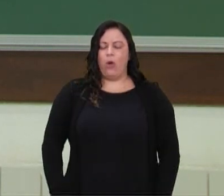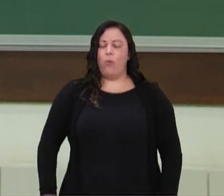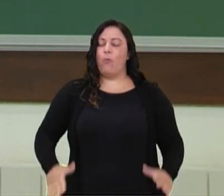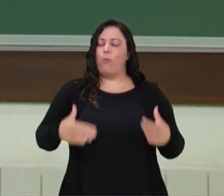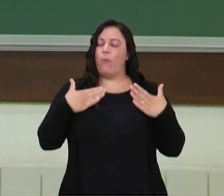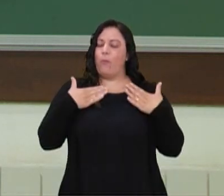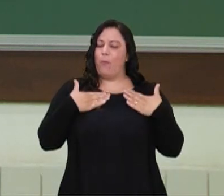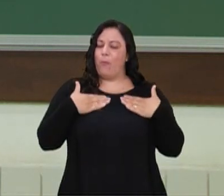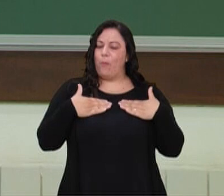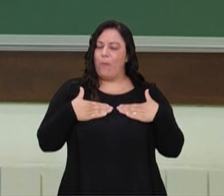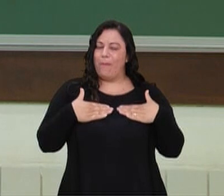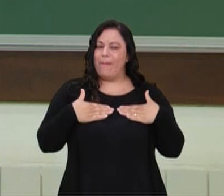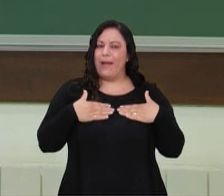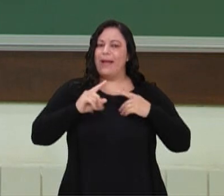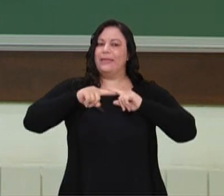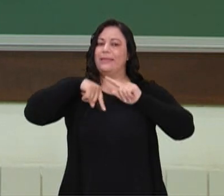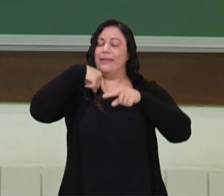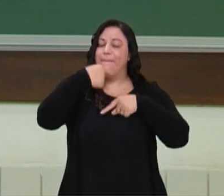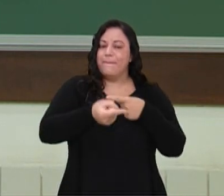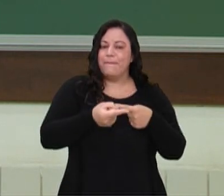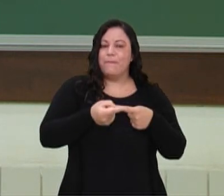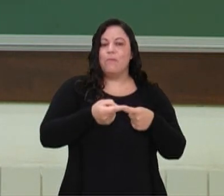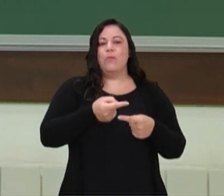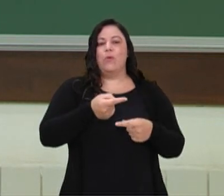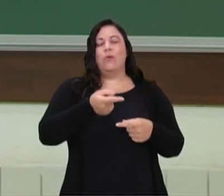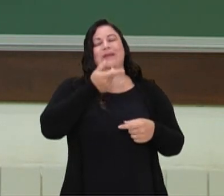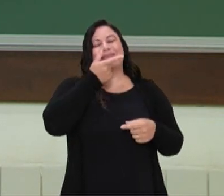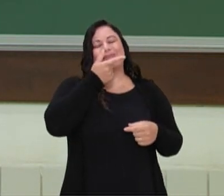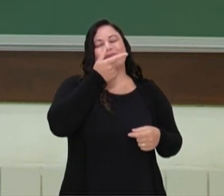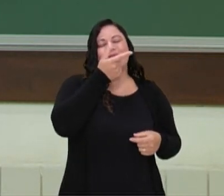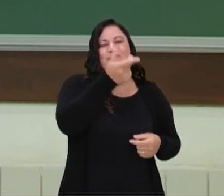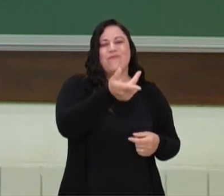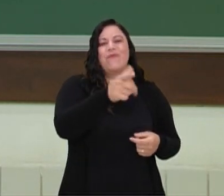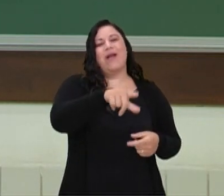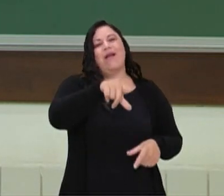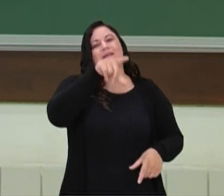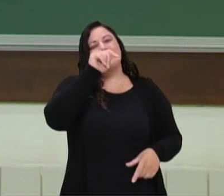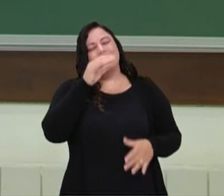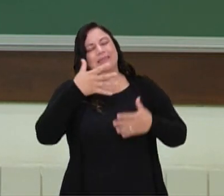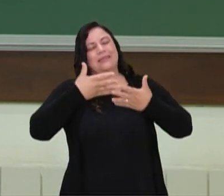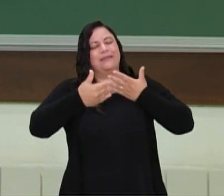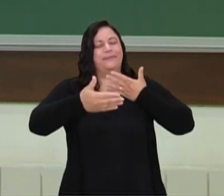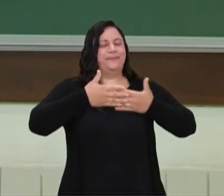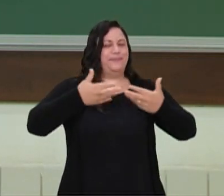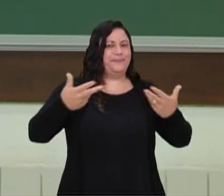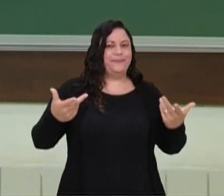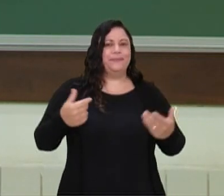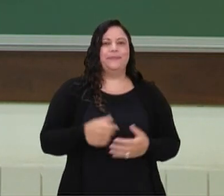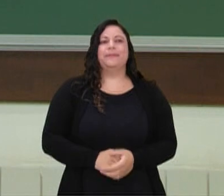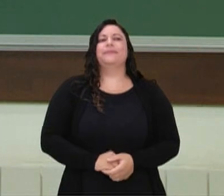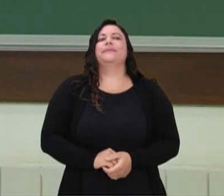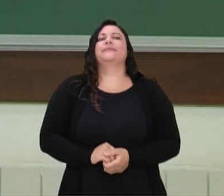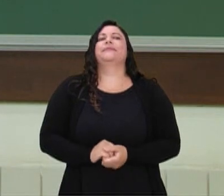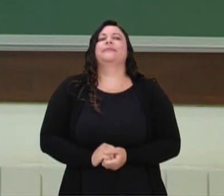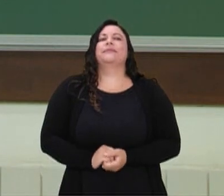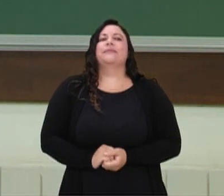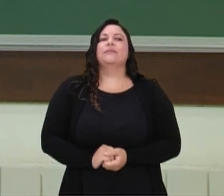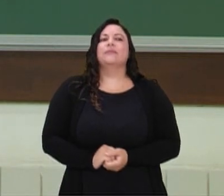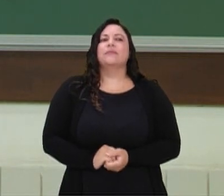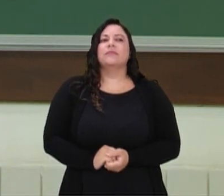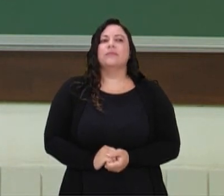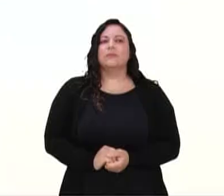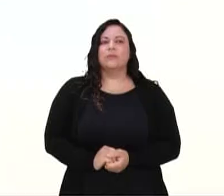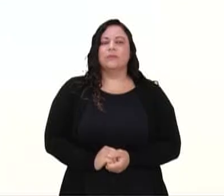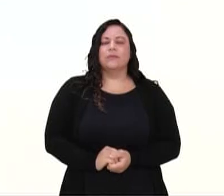vou acalmar e depois eu vou decidir. Que muitas vezes, no ímpeto, a gente não tem essas ações. E